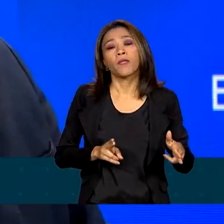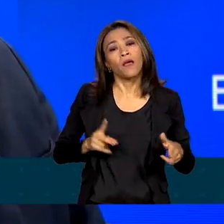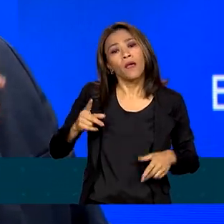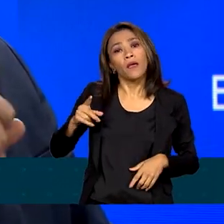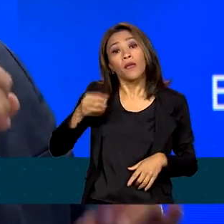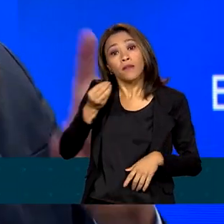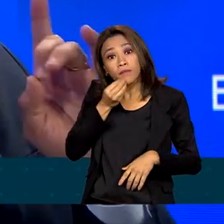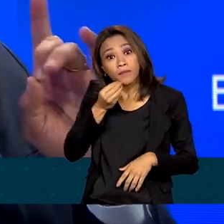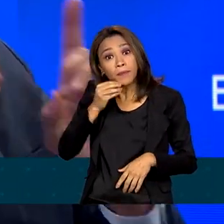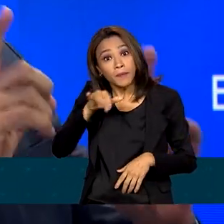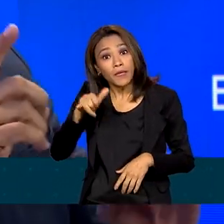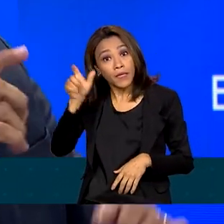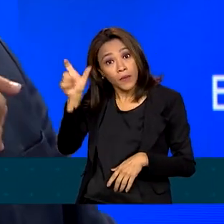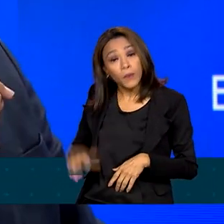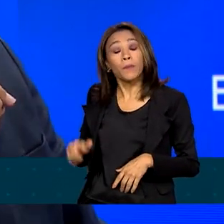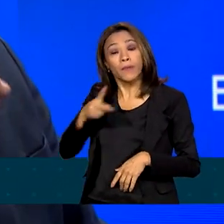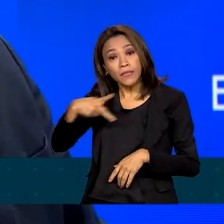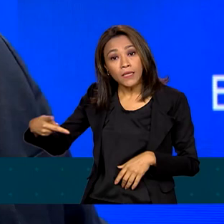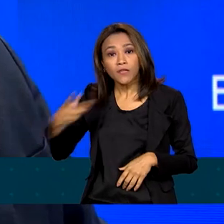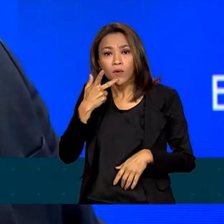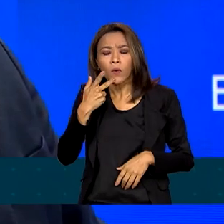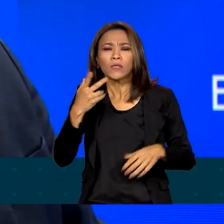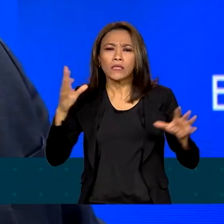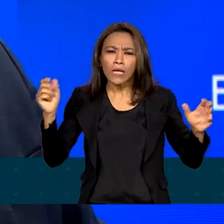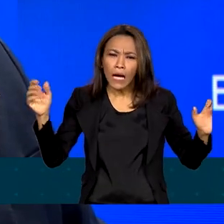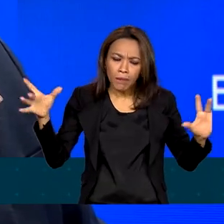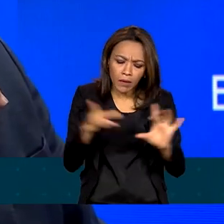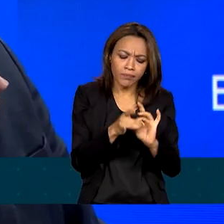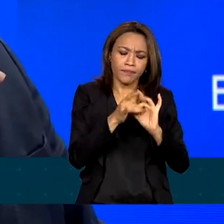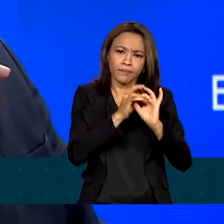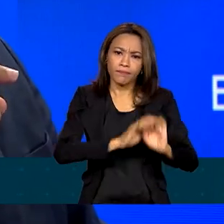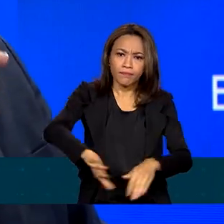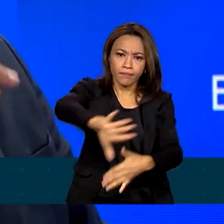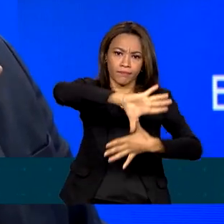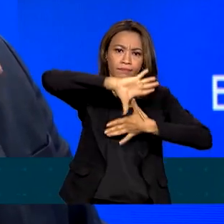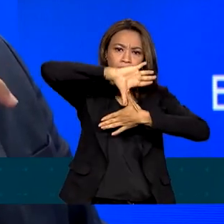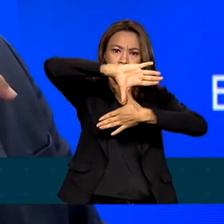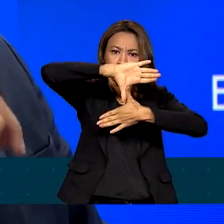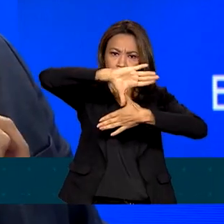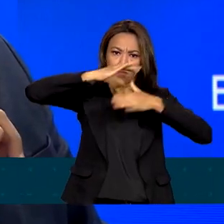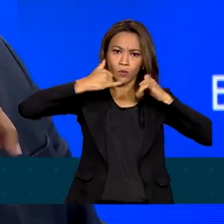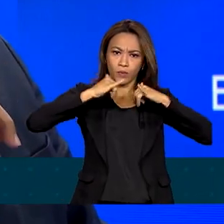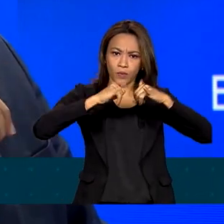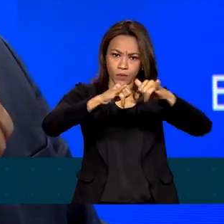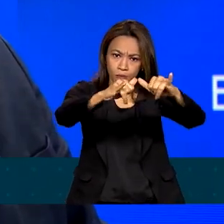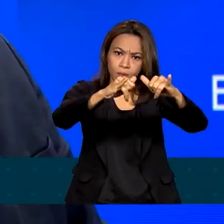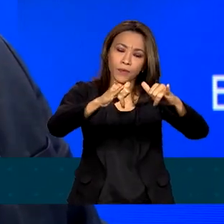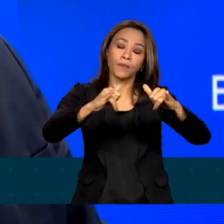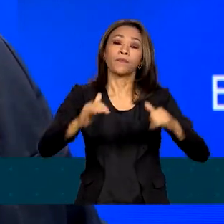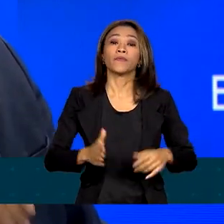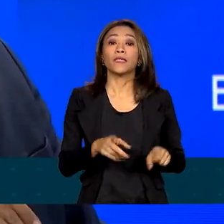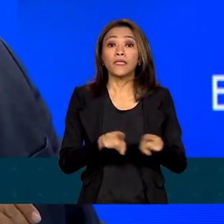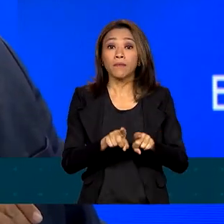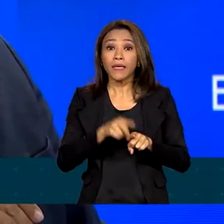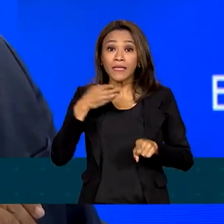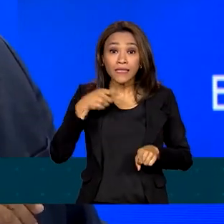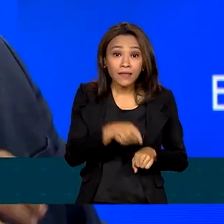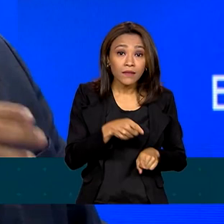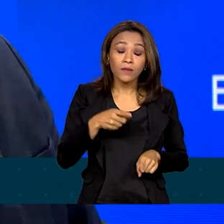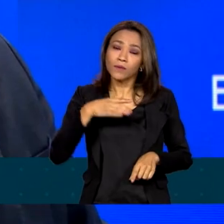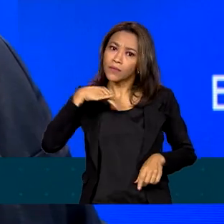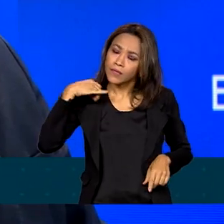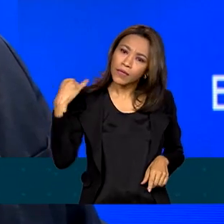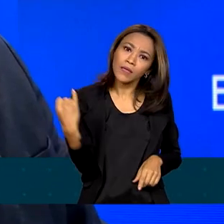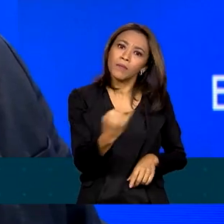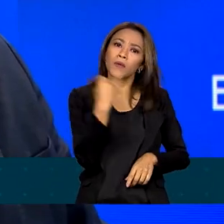falou, você pode interligar as Américas com linhas de transmissão, mas isso pode ser um fator determinante